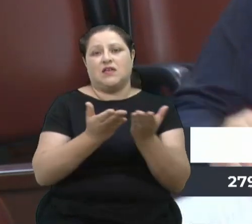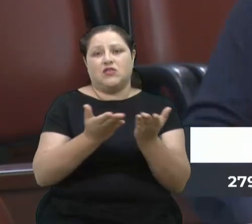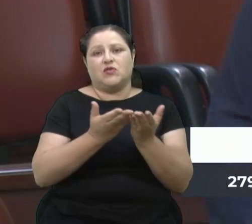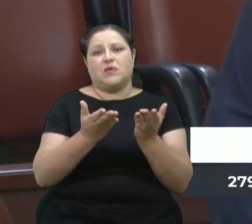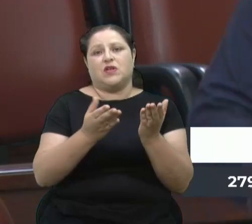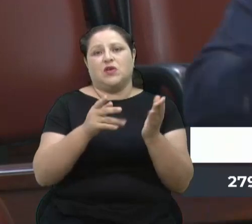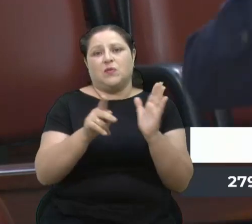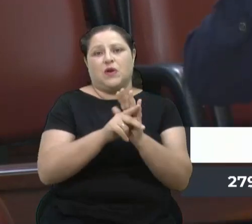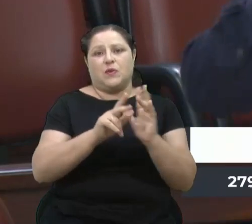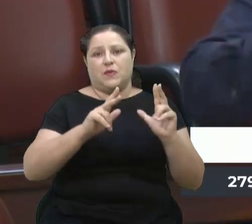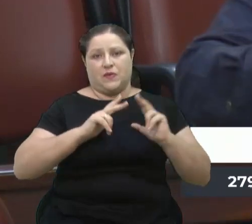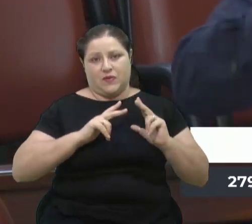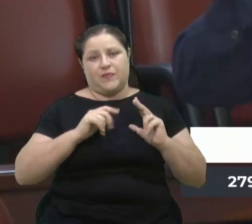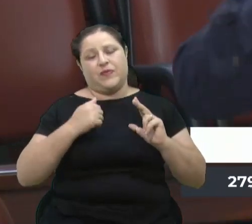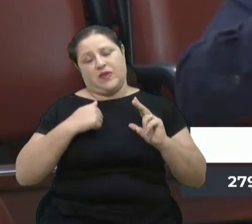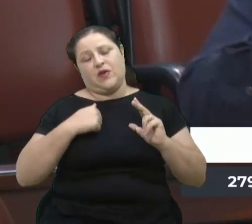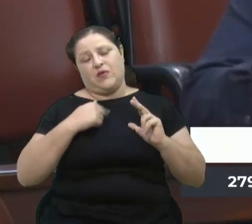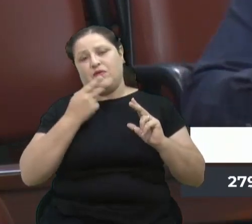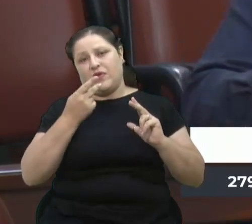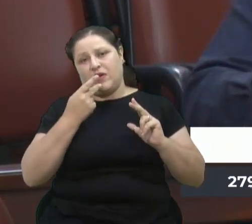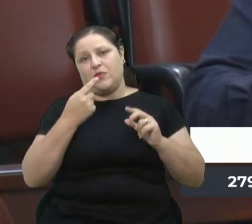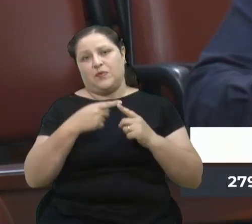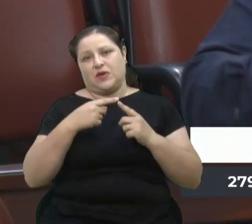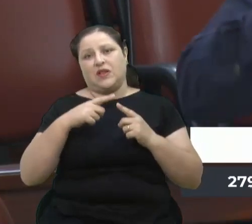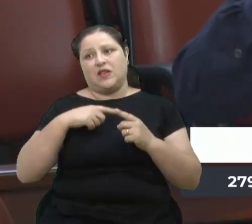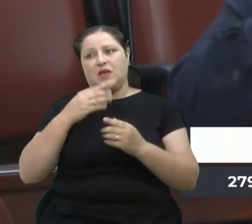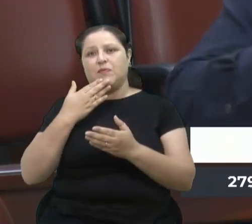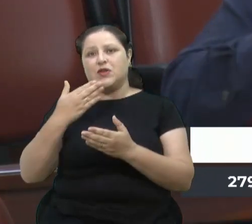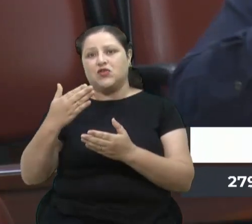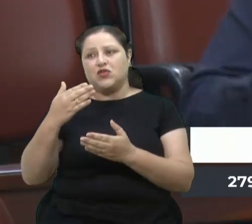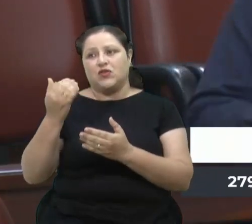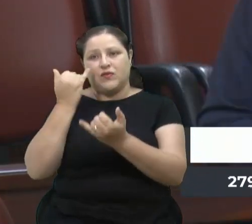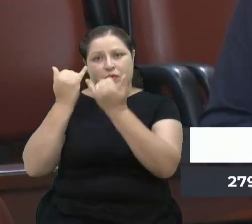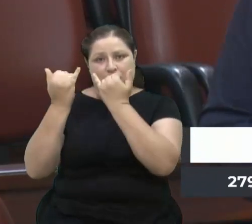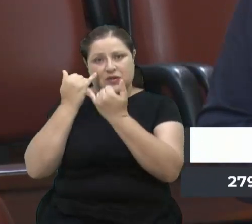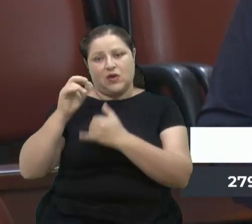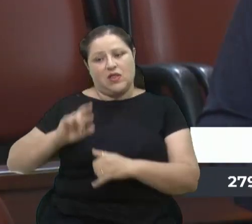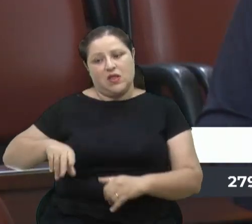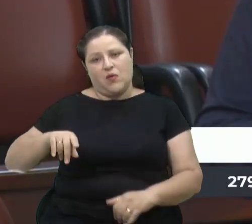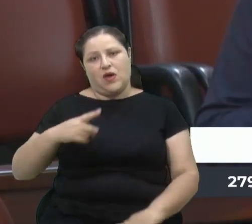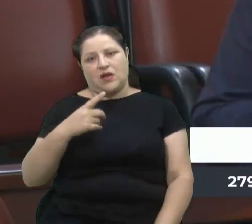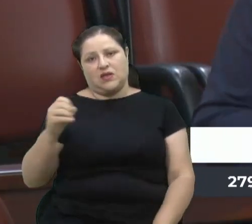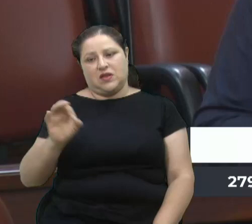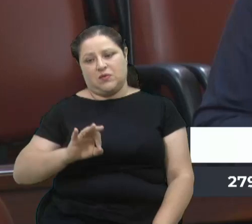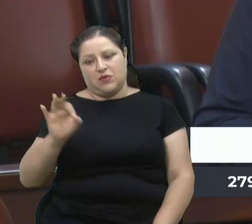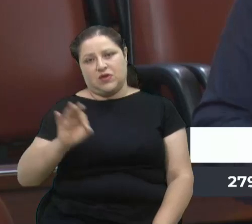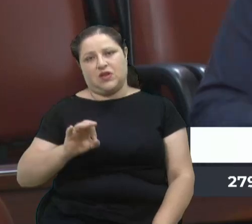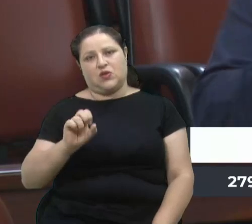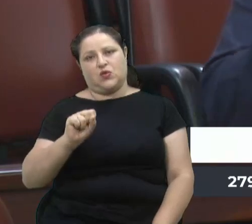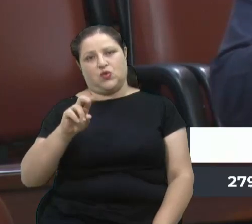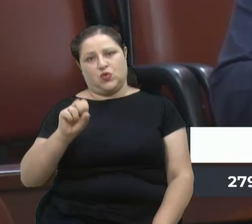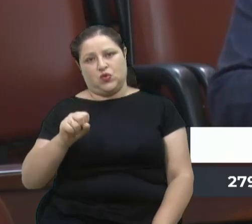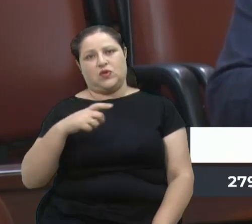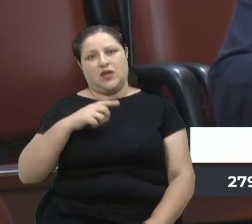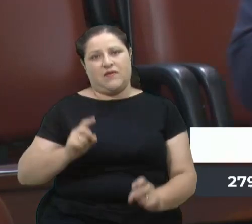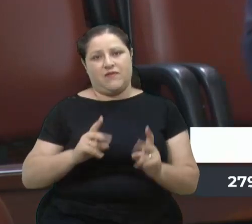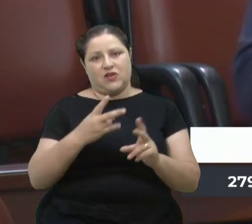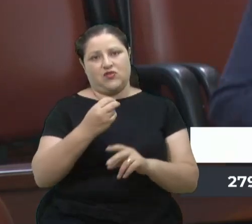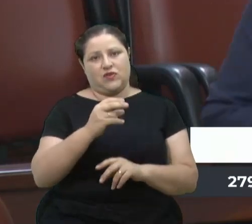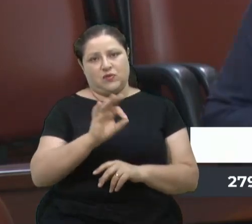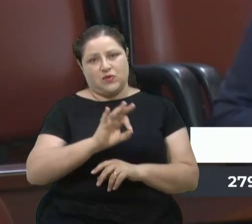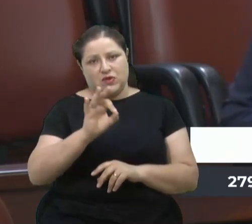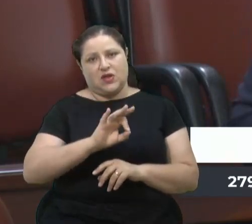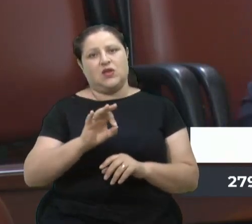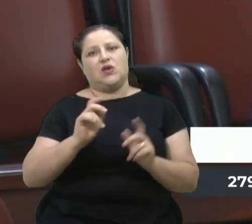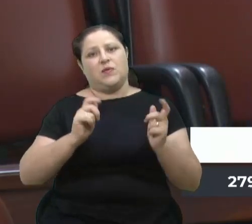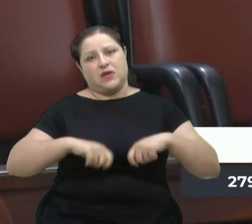pedido de informações, então o Hospital Geral não é 100% SUS, ele vende 20% da sua capacidade para o privado. Enquanto isso, as